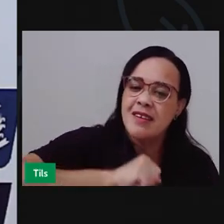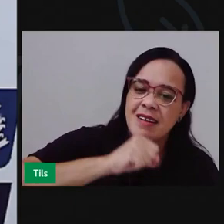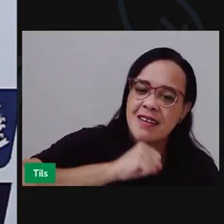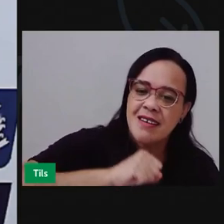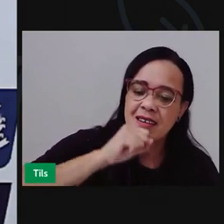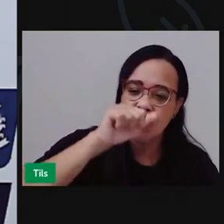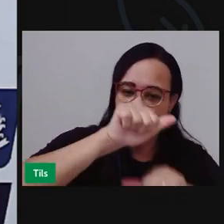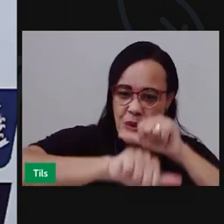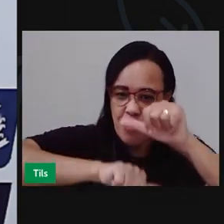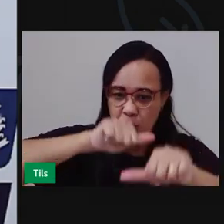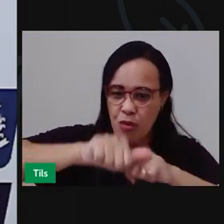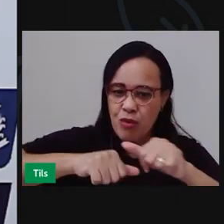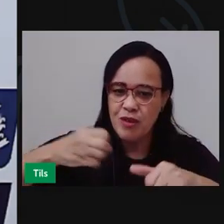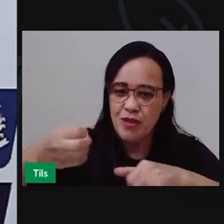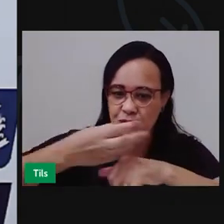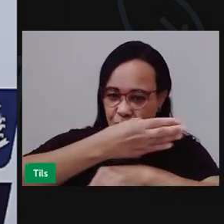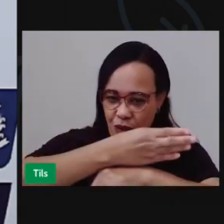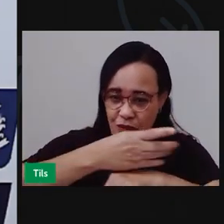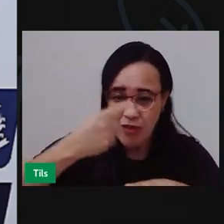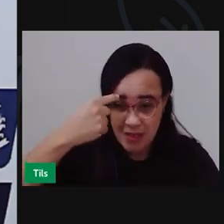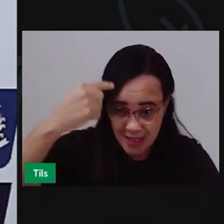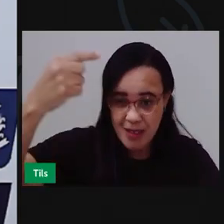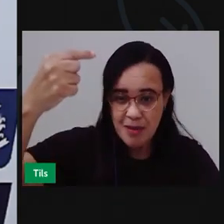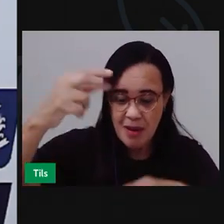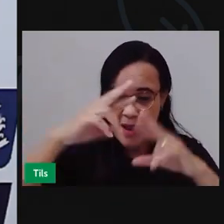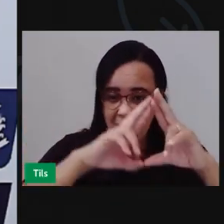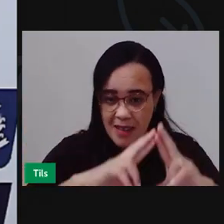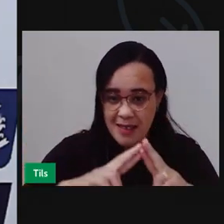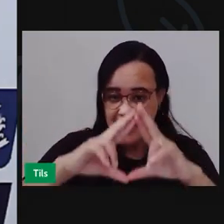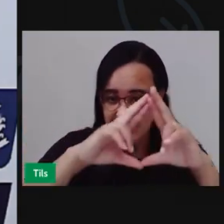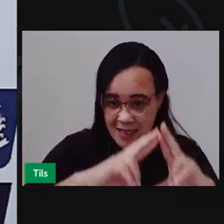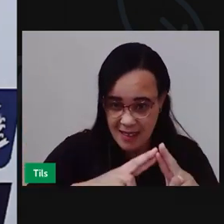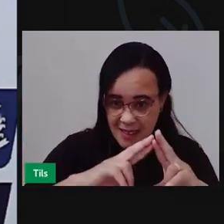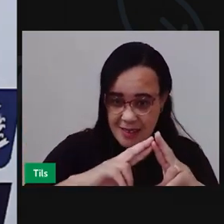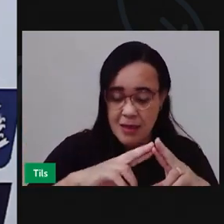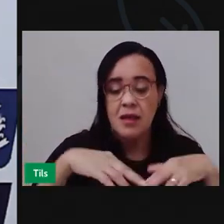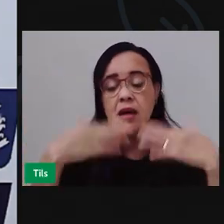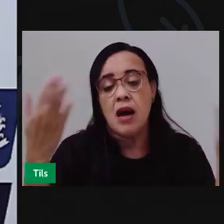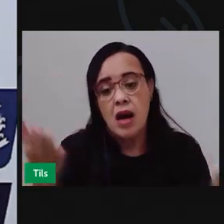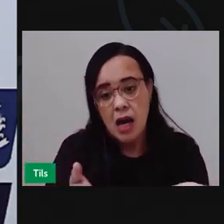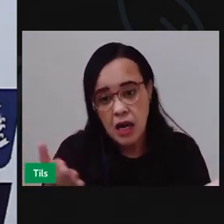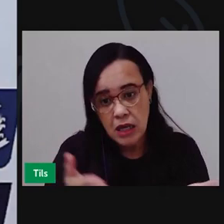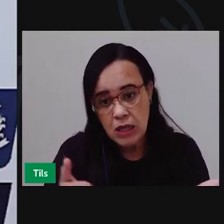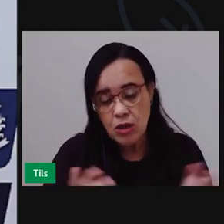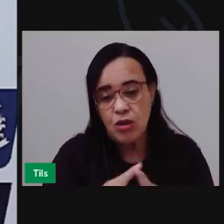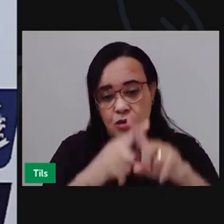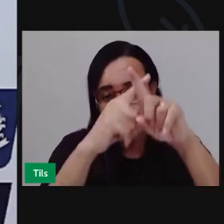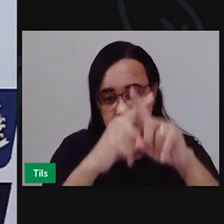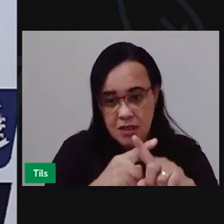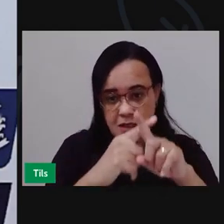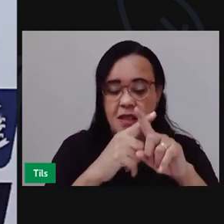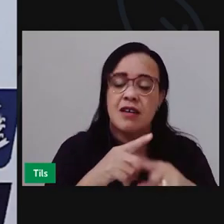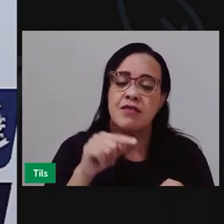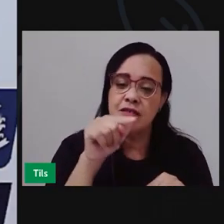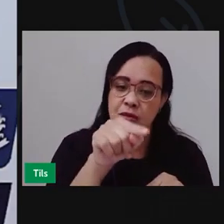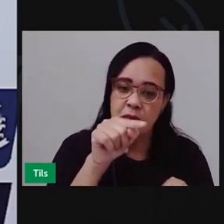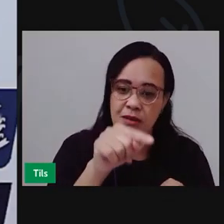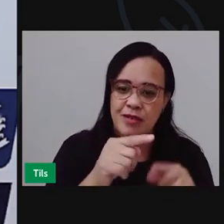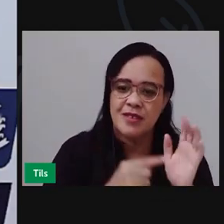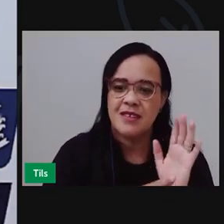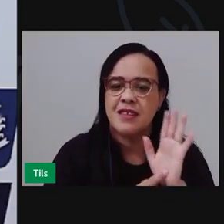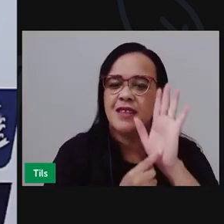um desafio para vocês é isso aí um desafio para vocês espalhar esse conhecimento que você aprendeu aqui na aula